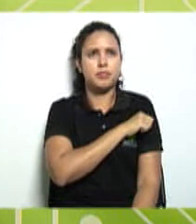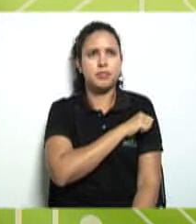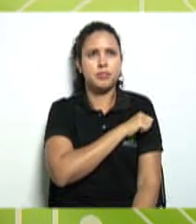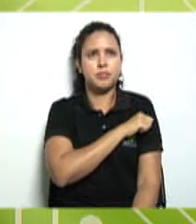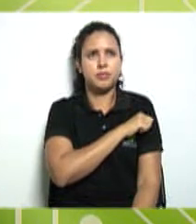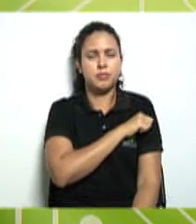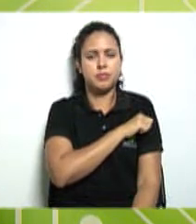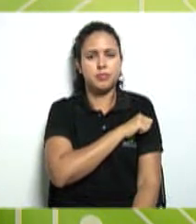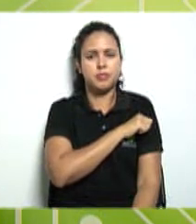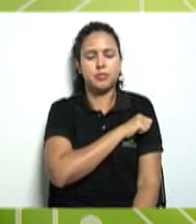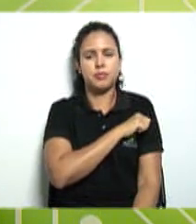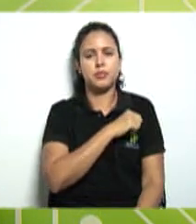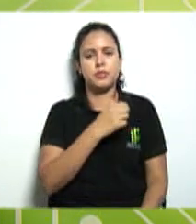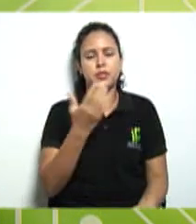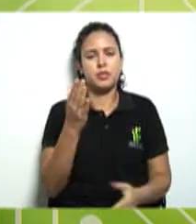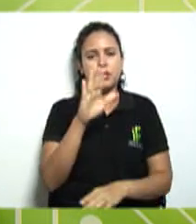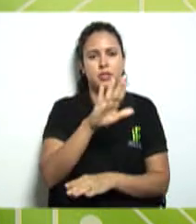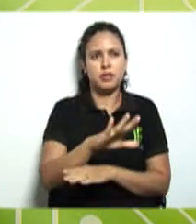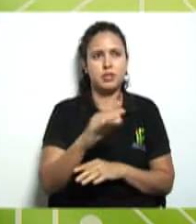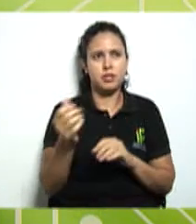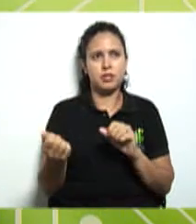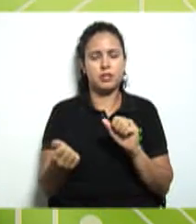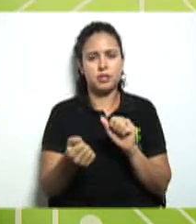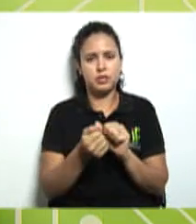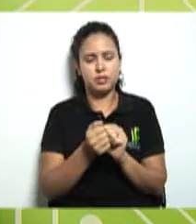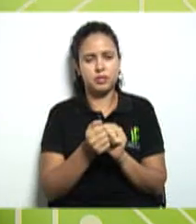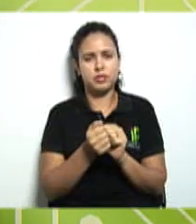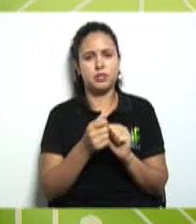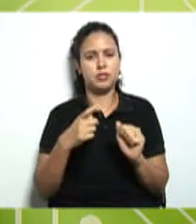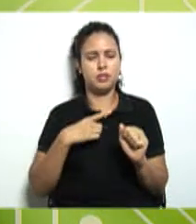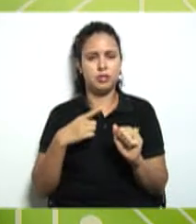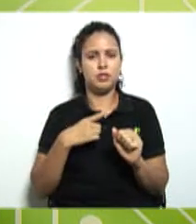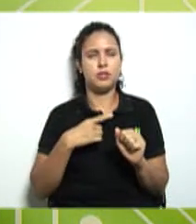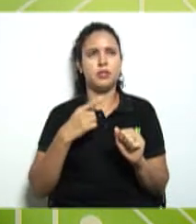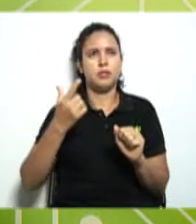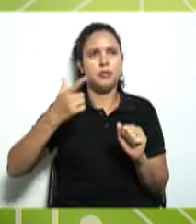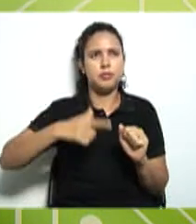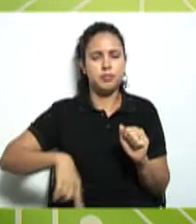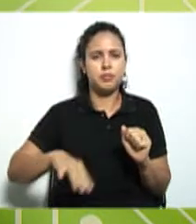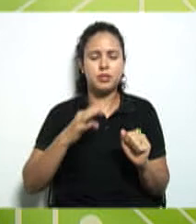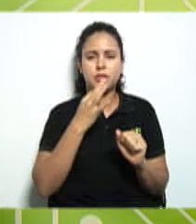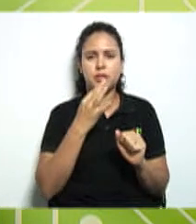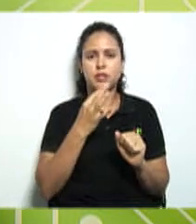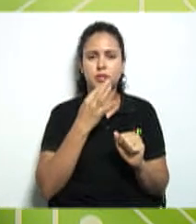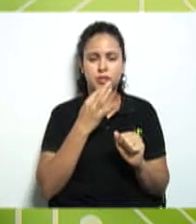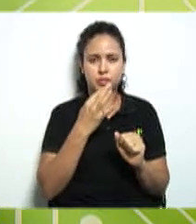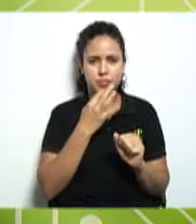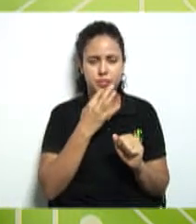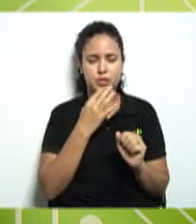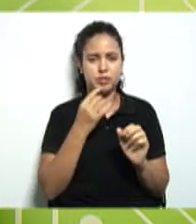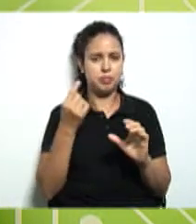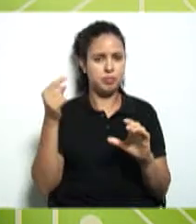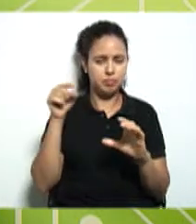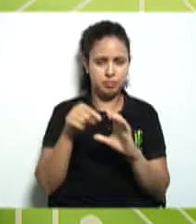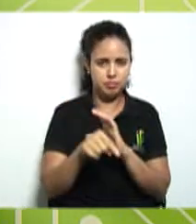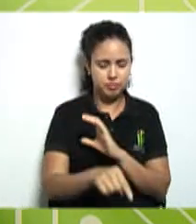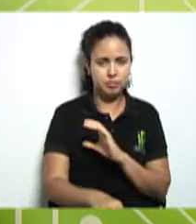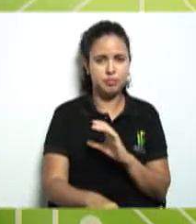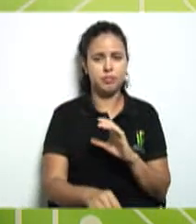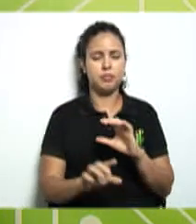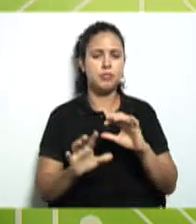aí nessa tarde conosco tendo mais conhecimento mergulhando aí nesse mundo do